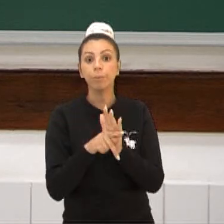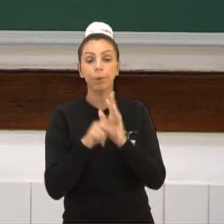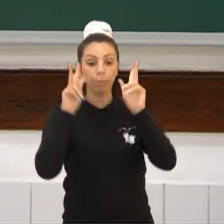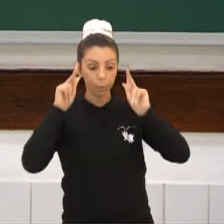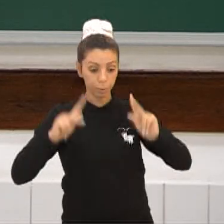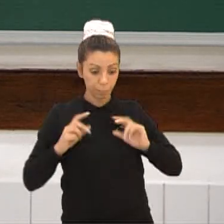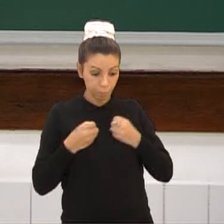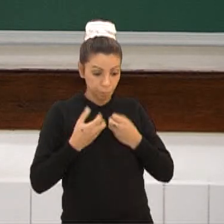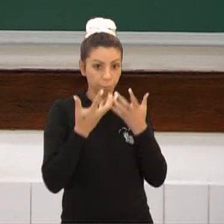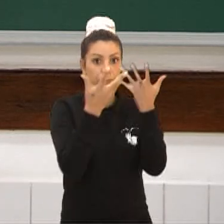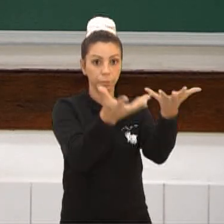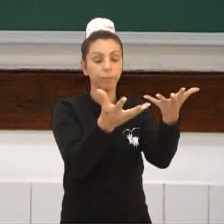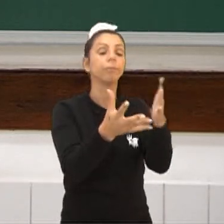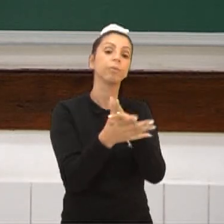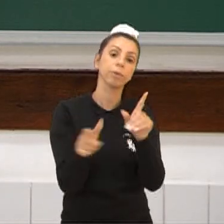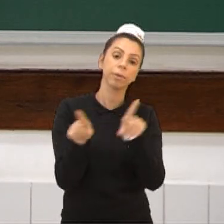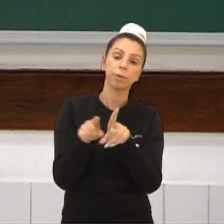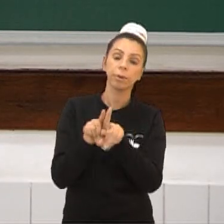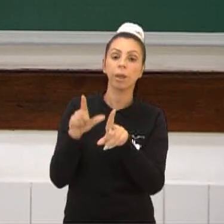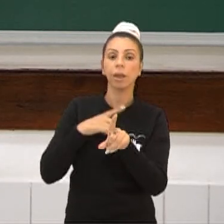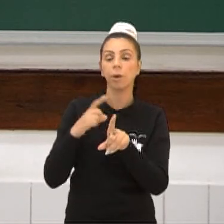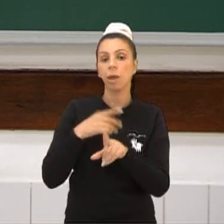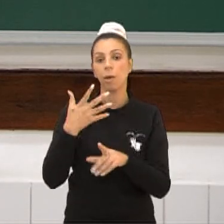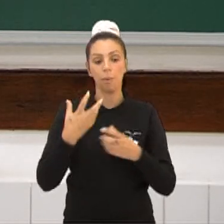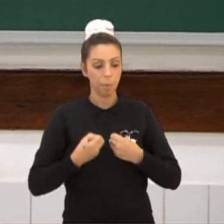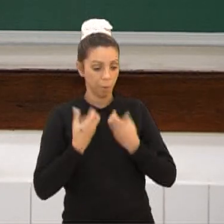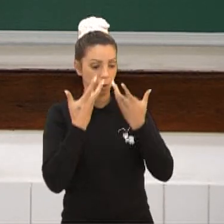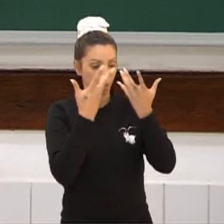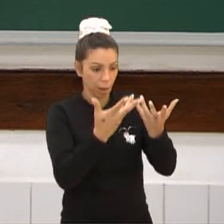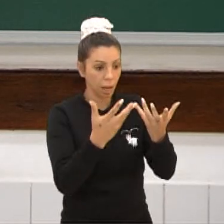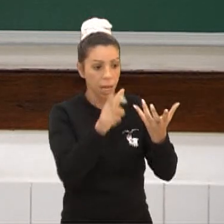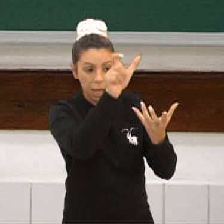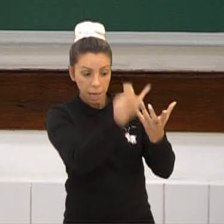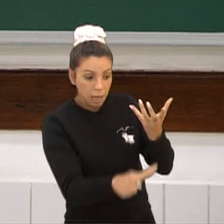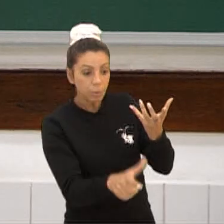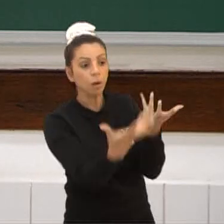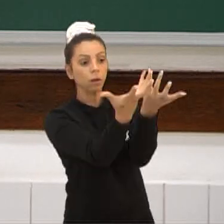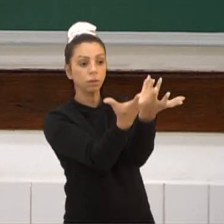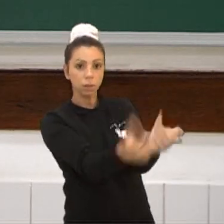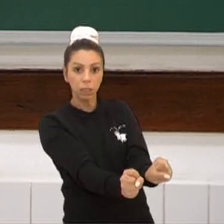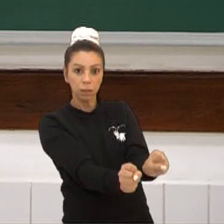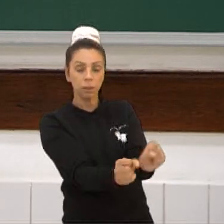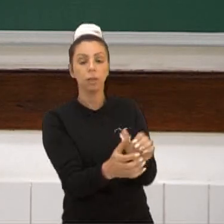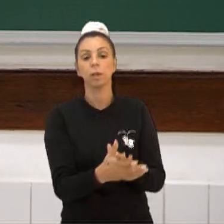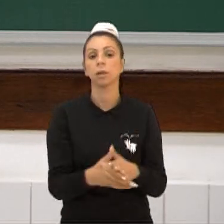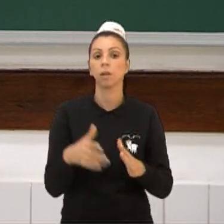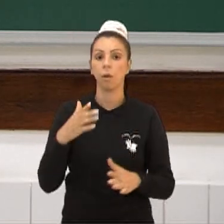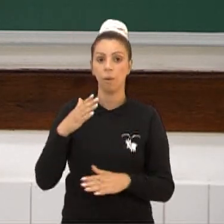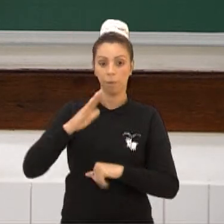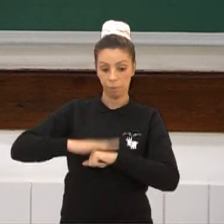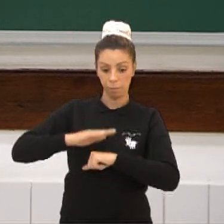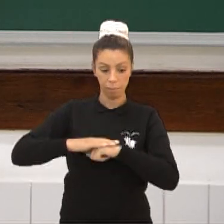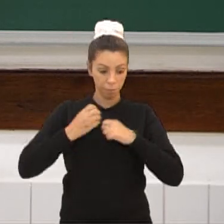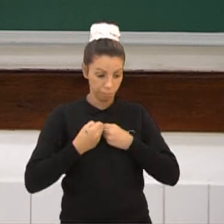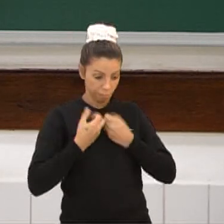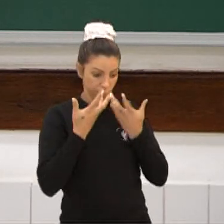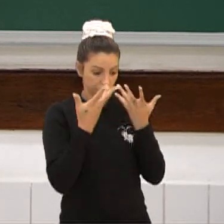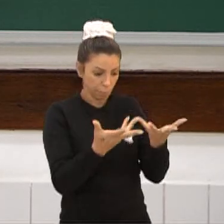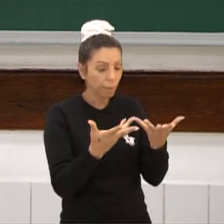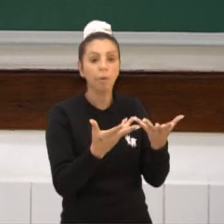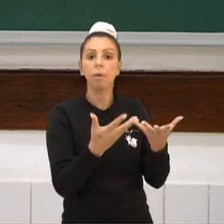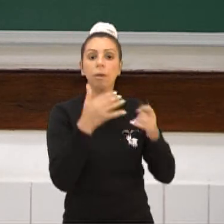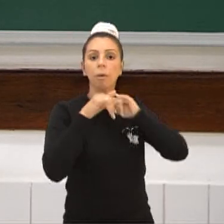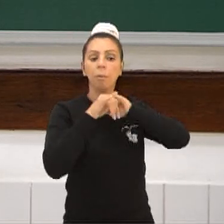expressão humana significa que existe um emissor, um receptor. Esse emissor, ele vai passar uma mensagem para esse receptor. Que tipo de